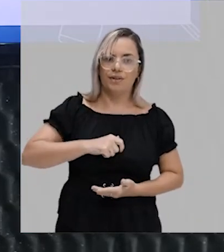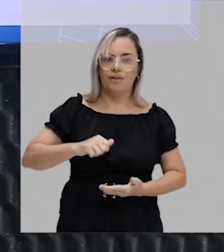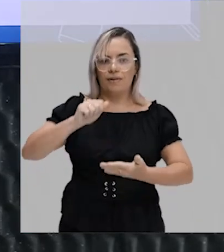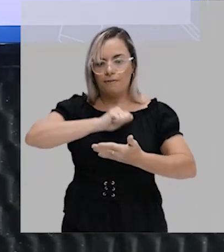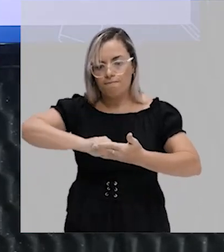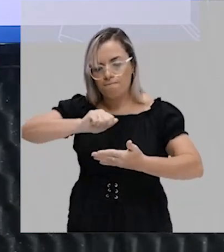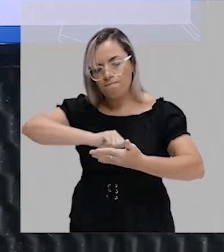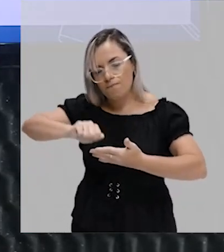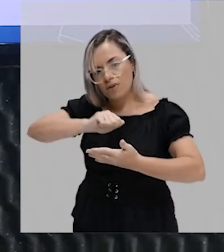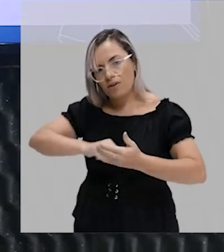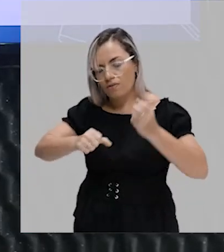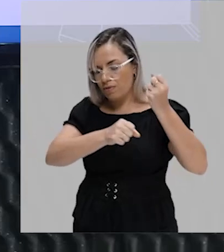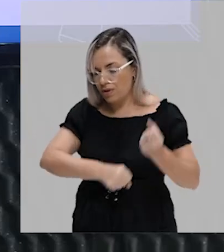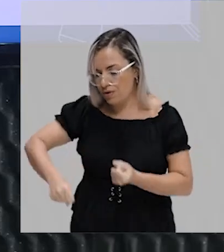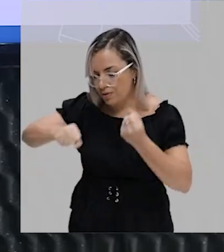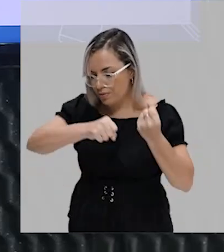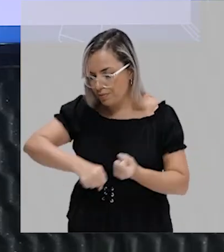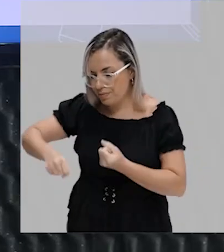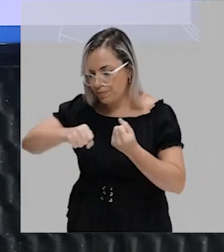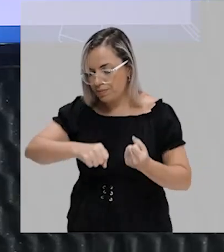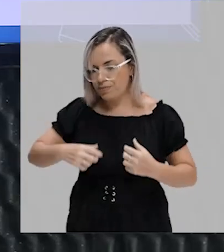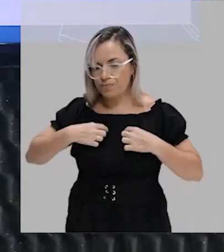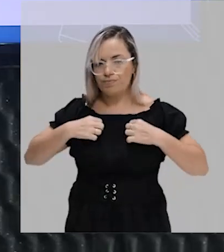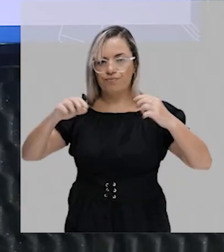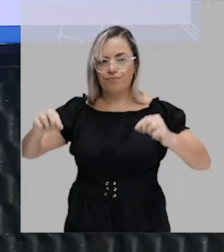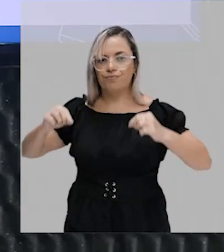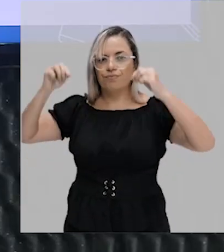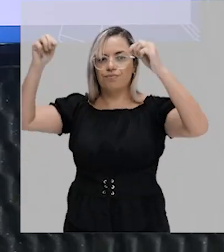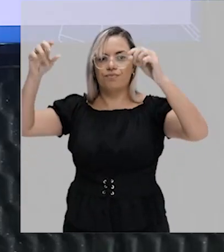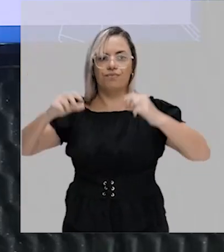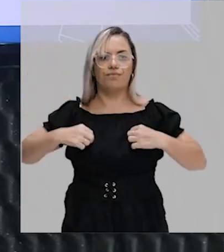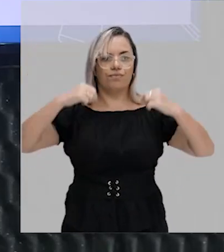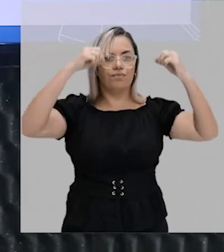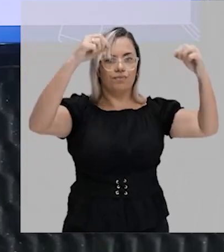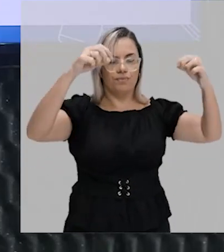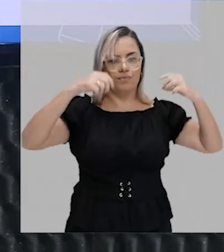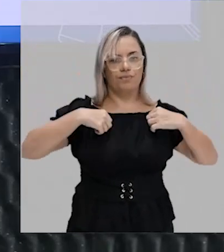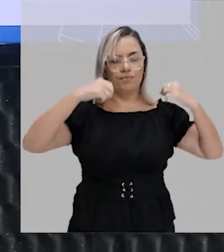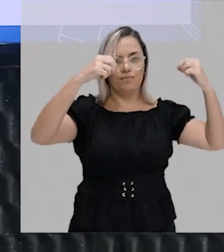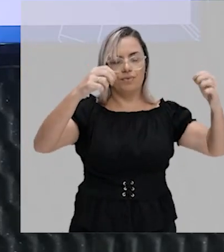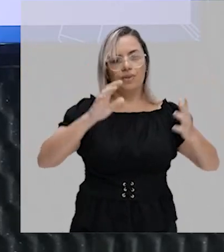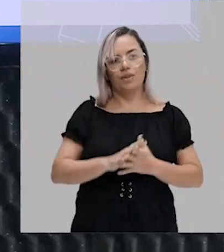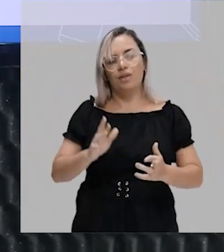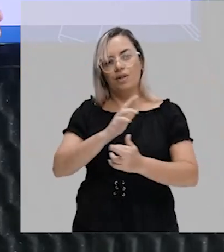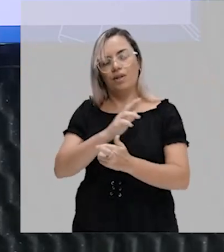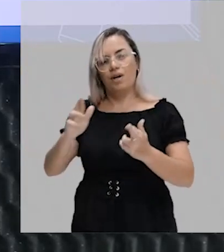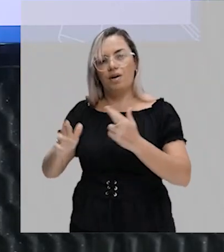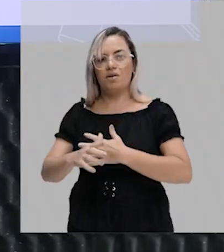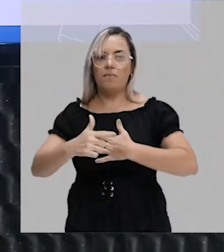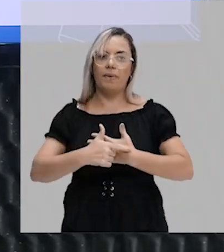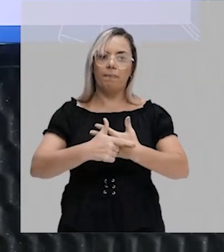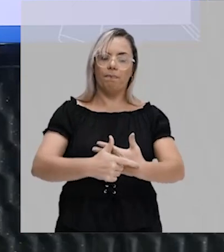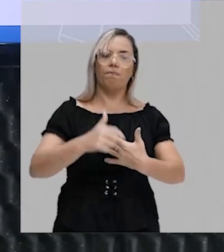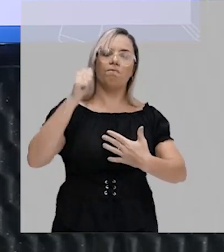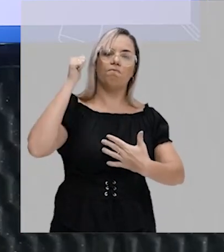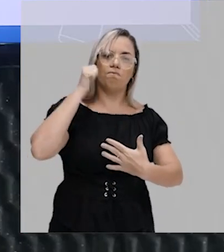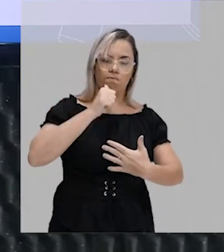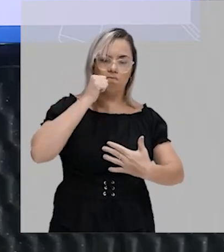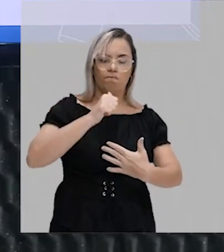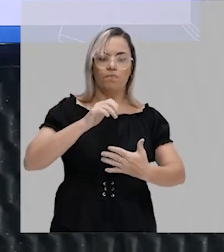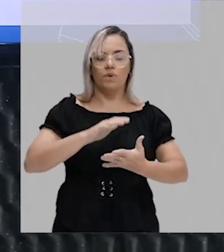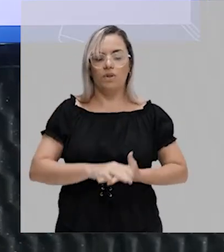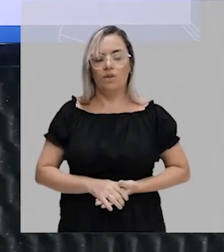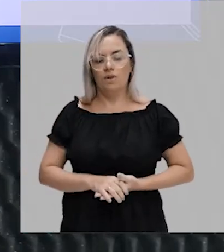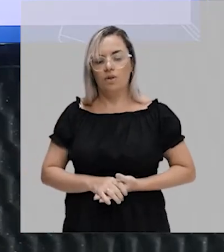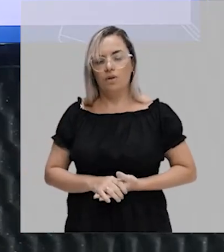tem que lavar as roupas, tem que estender as roupas. Então, geralmente, as tarefas domésticas estão muito vinculadas ao papel da mulher, ao papel feminino.